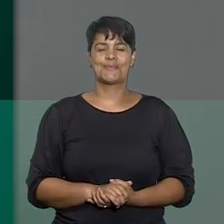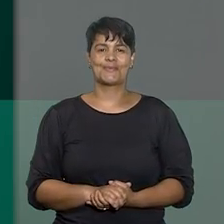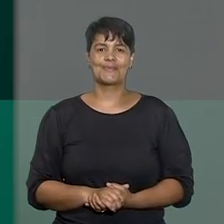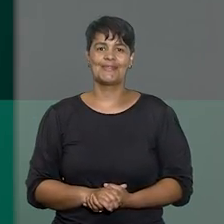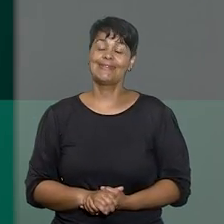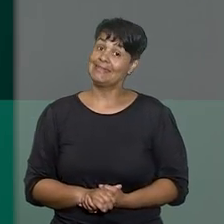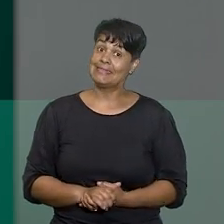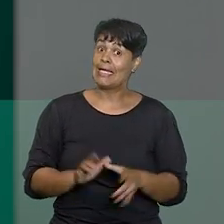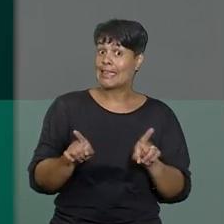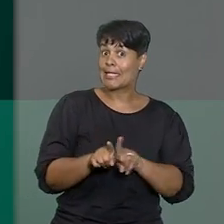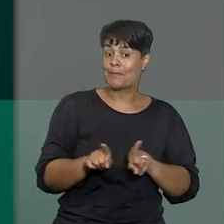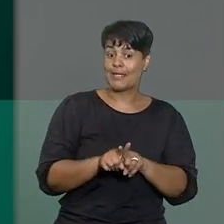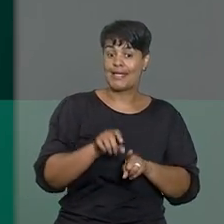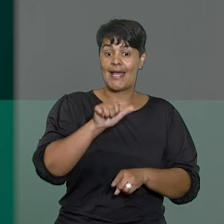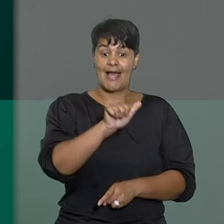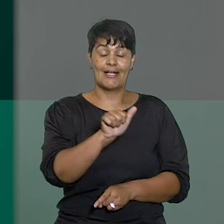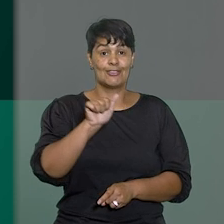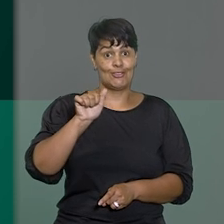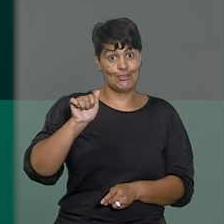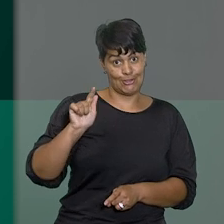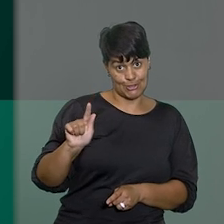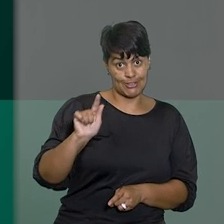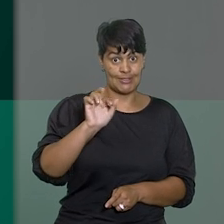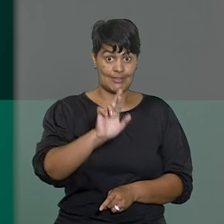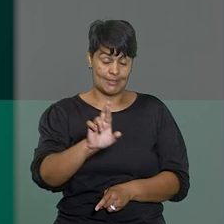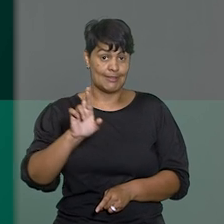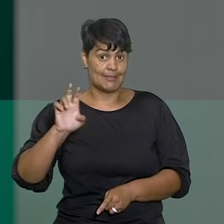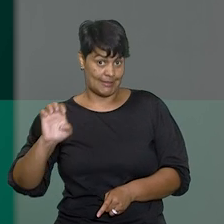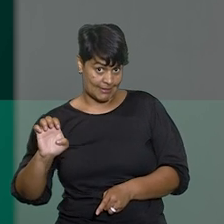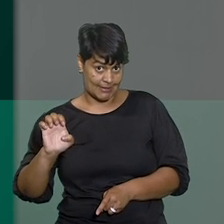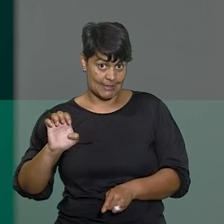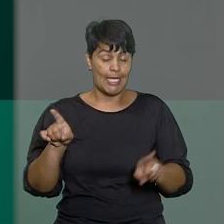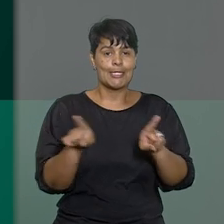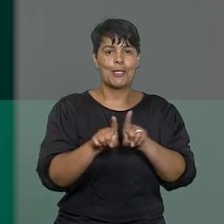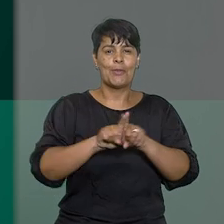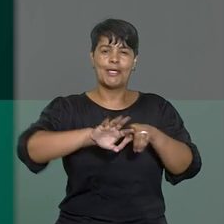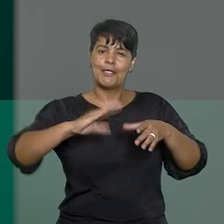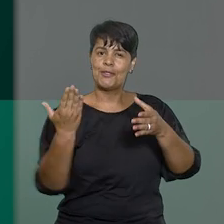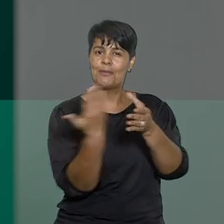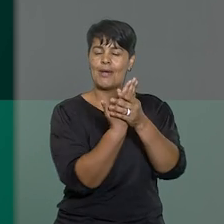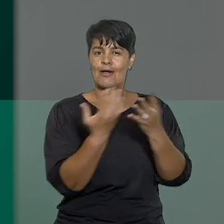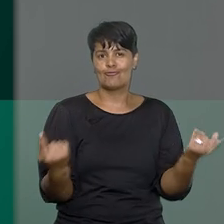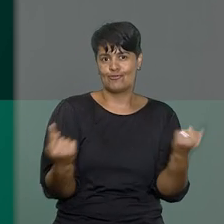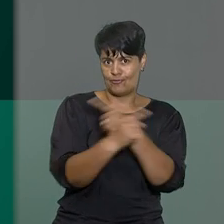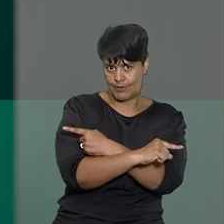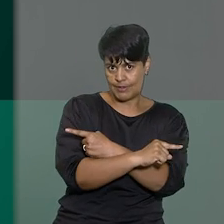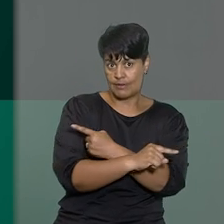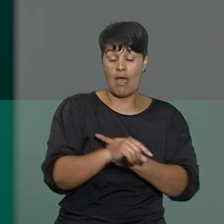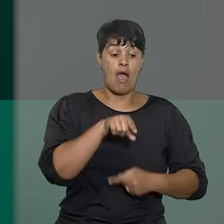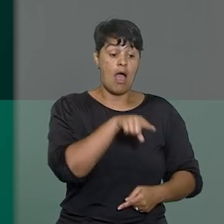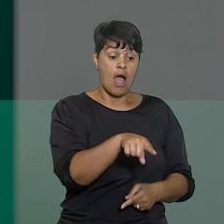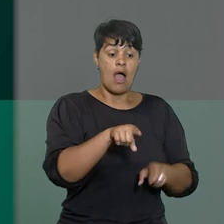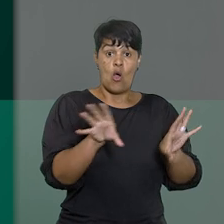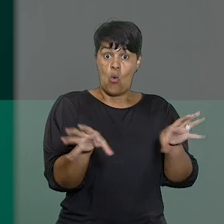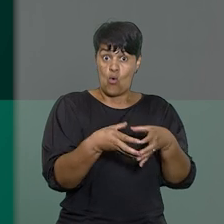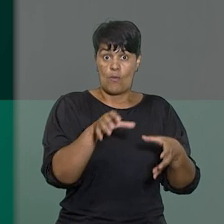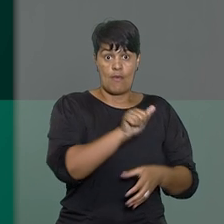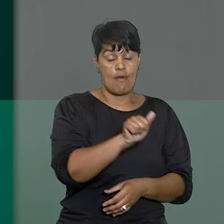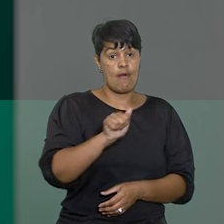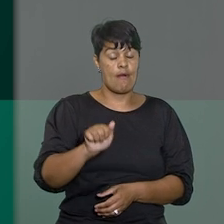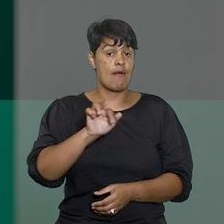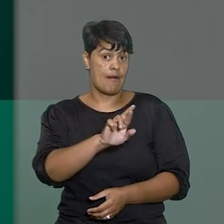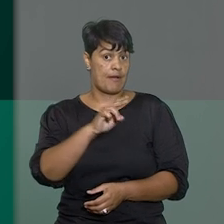E nos agravos em recurso especial e nos embargos de divergência, a ARP atua na identificação das